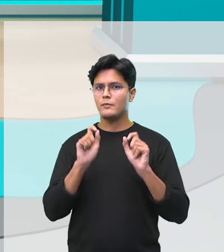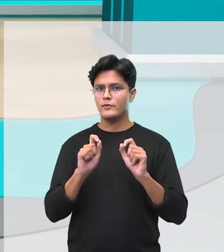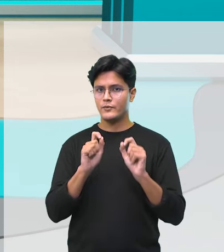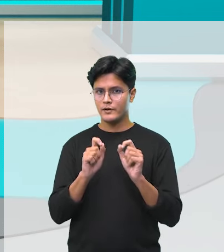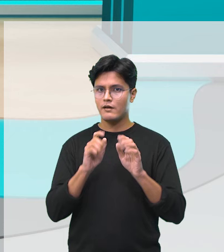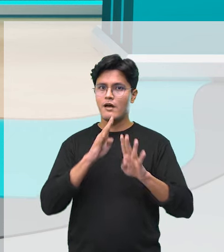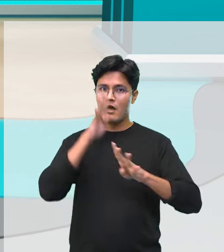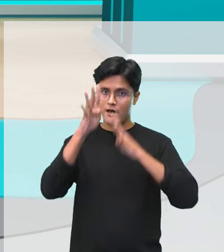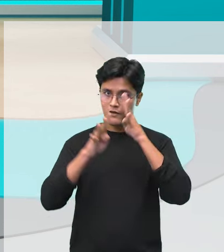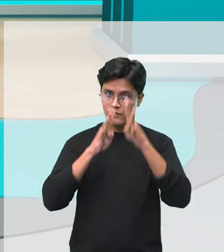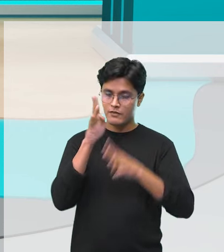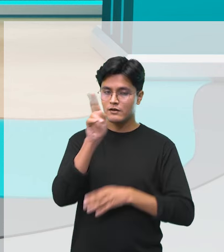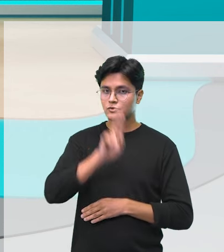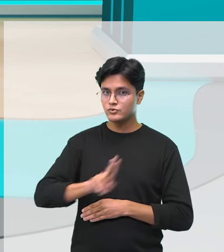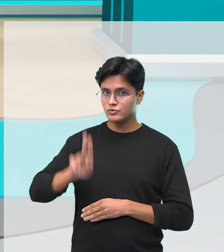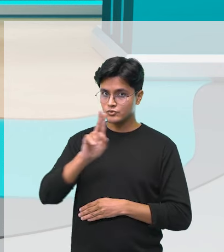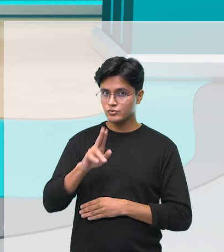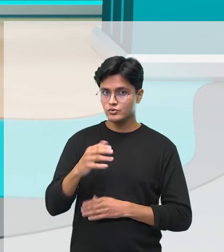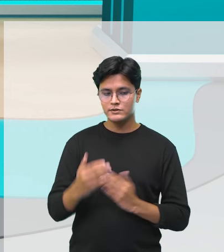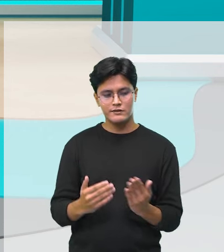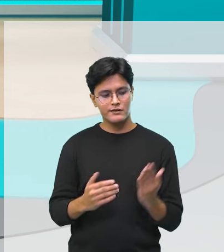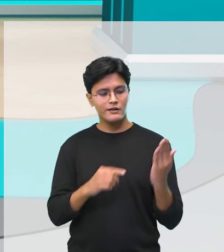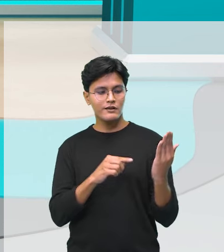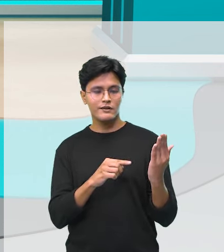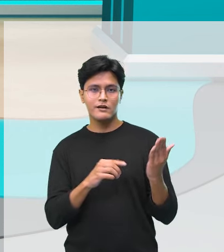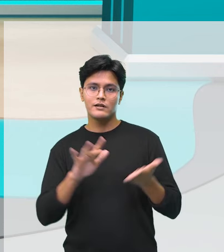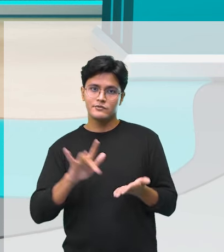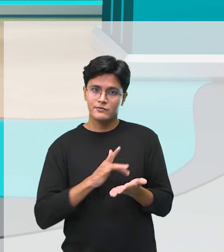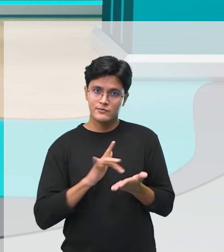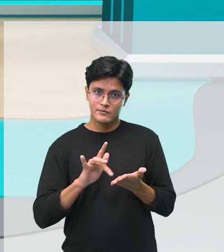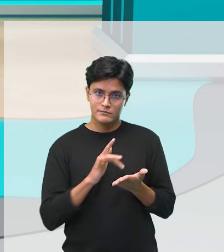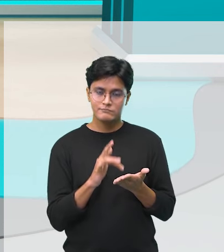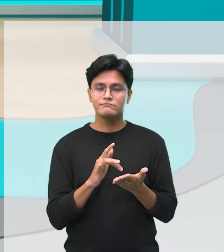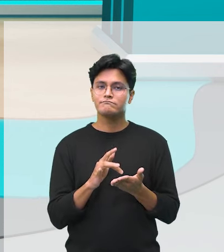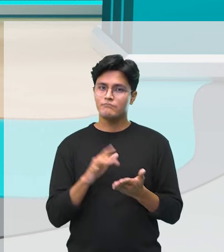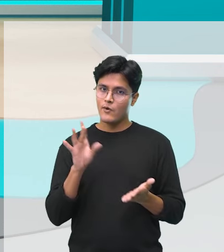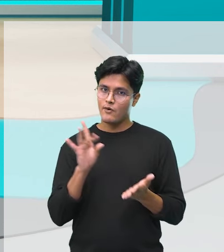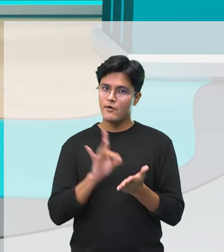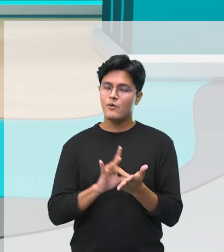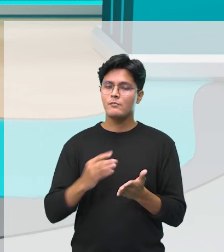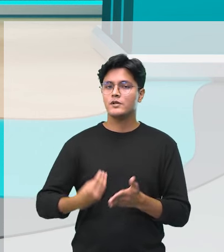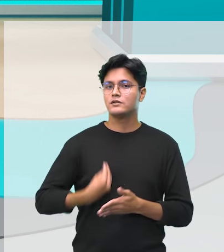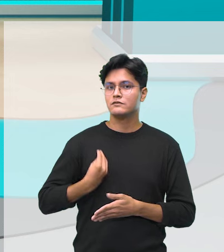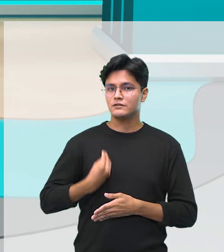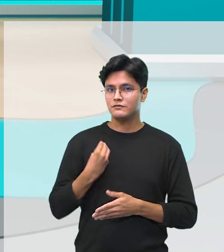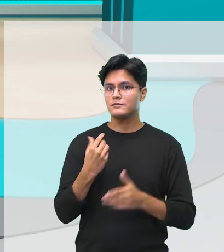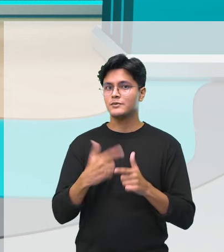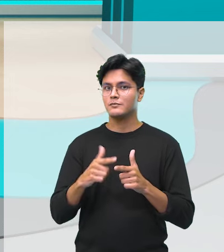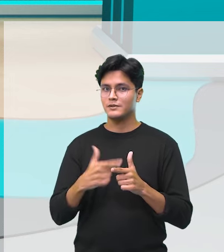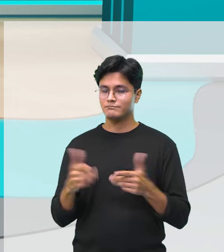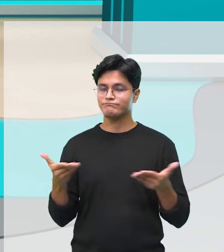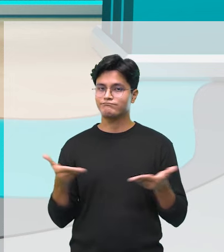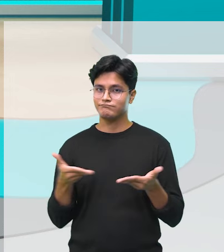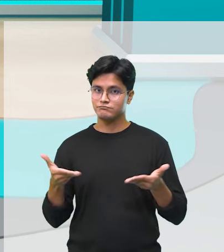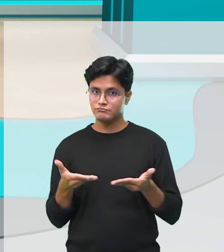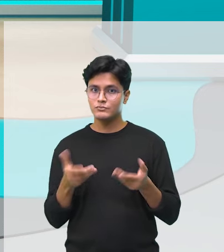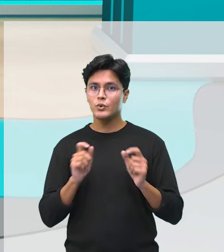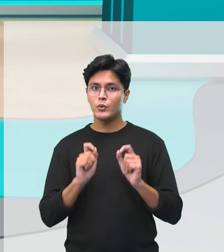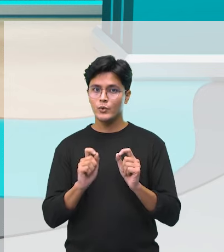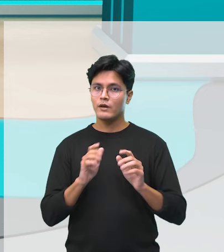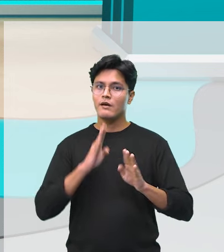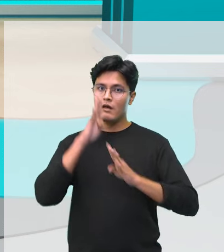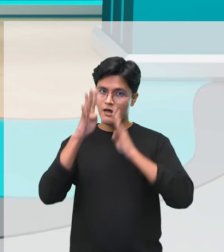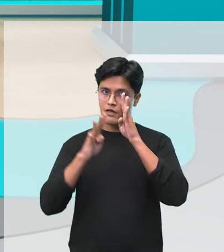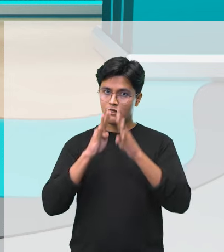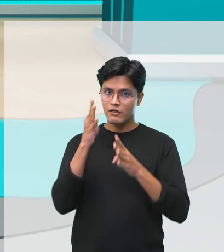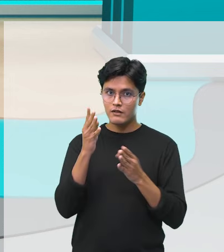excesso de tela. Realmente, nós estamos vivendo esse problema, né? Excesso de tela